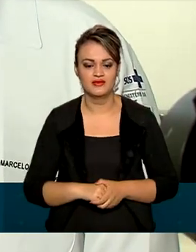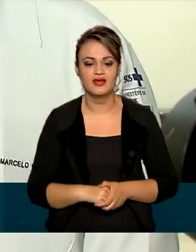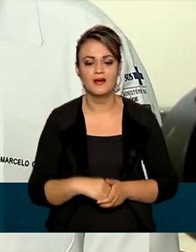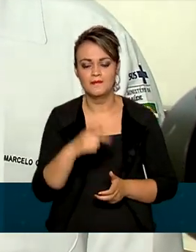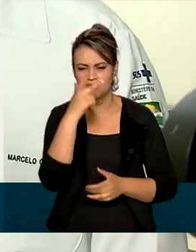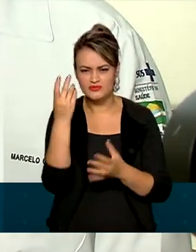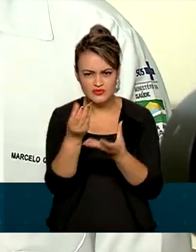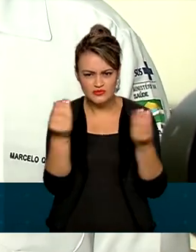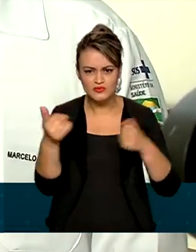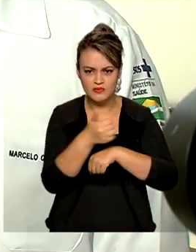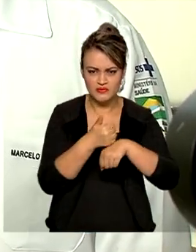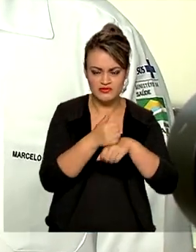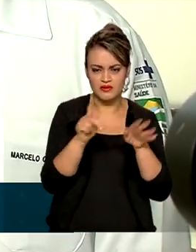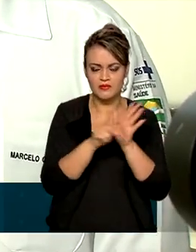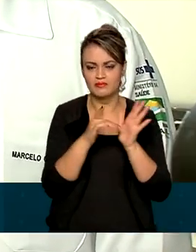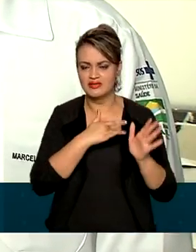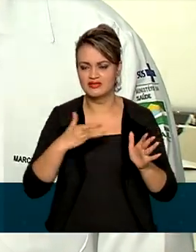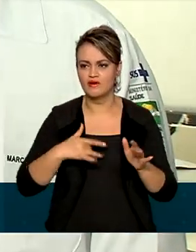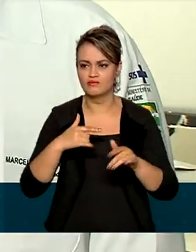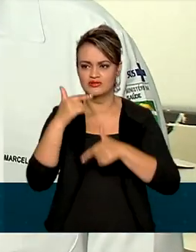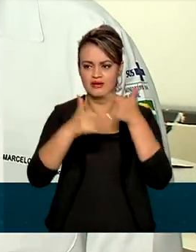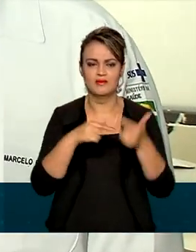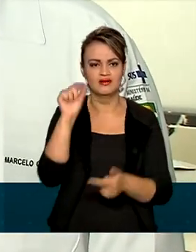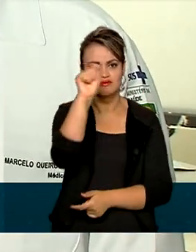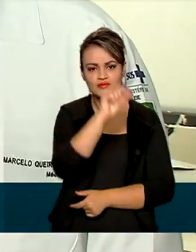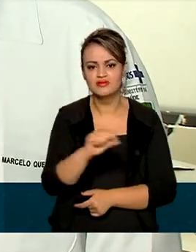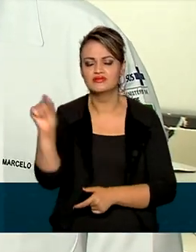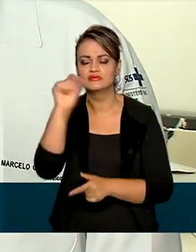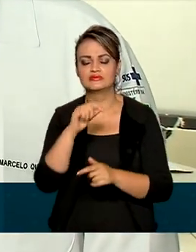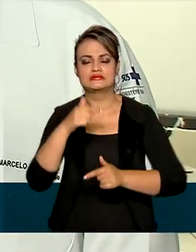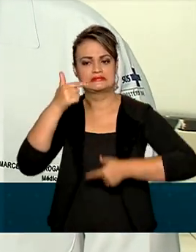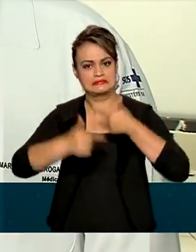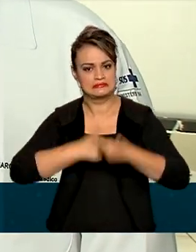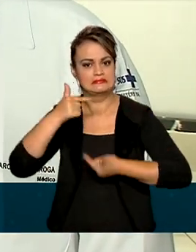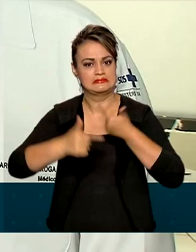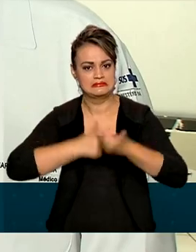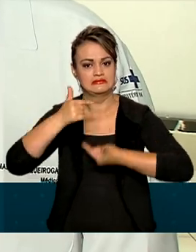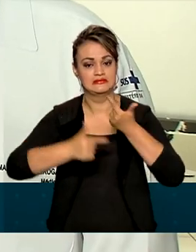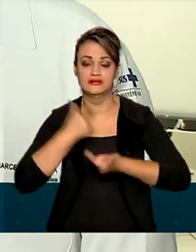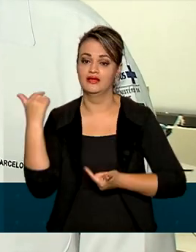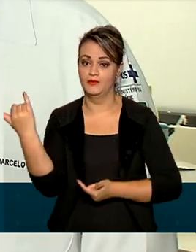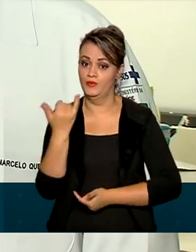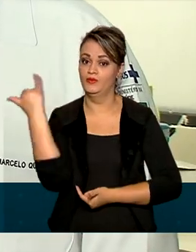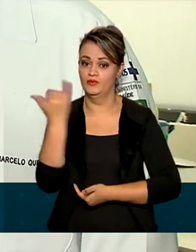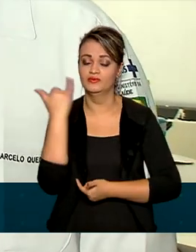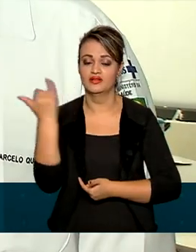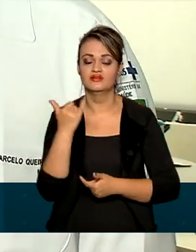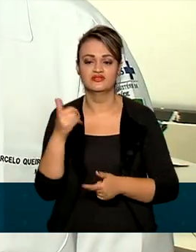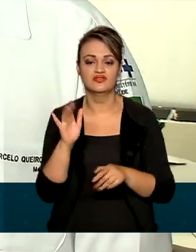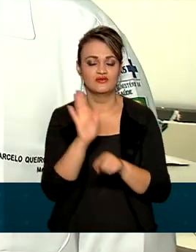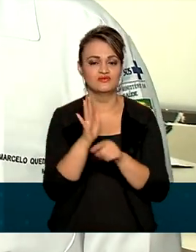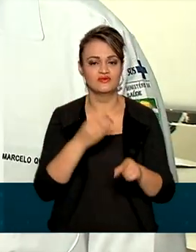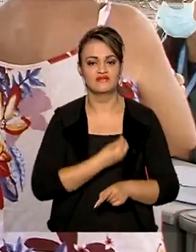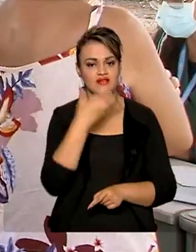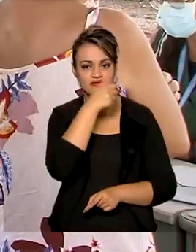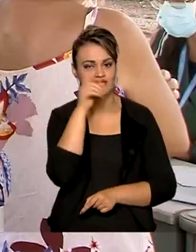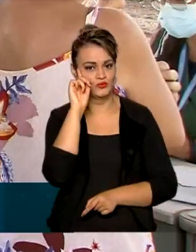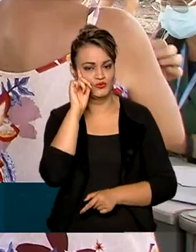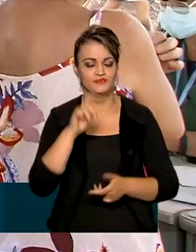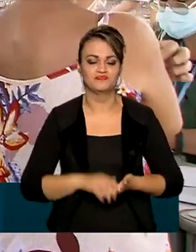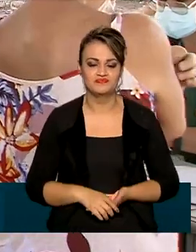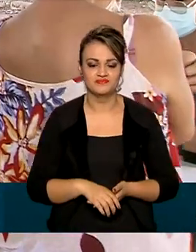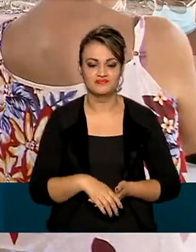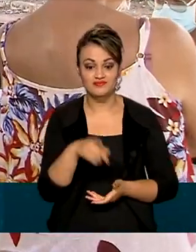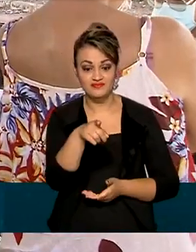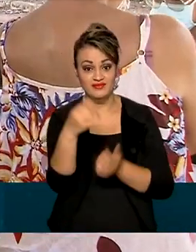profissionais de saúde espalhados pelo Brasil todo. É uma batalha grande, uma batalha importante, é uma batalha que salva vidas todo dia. Nesta